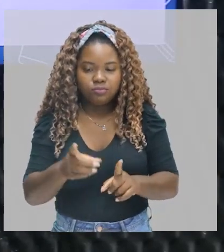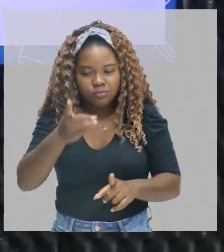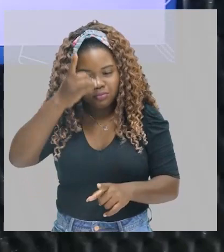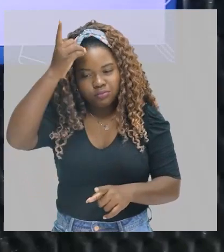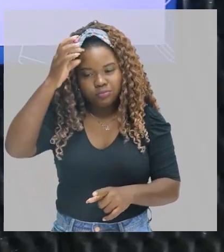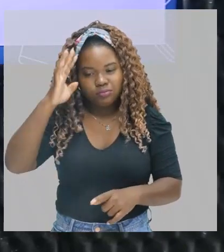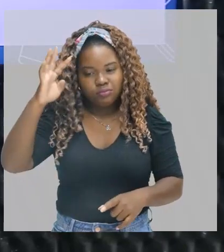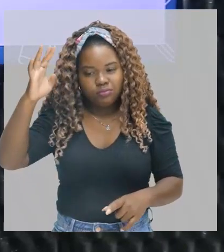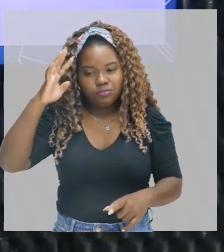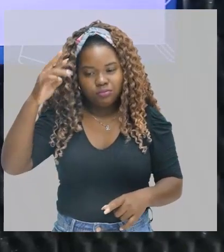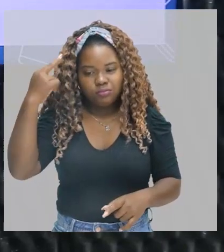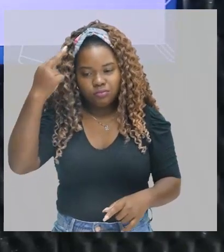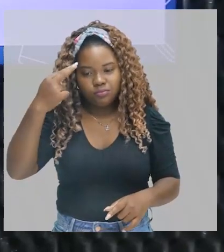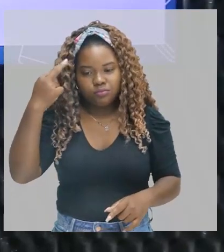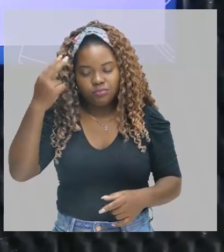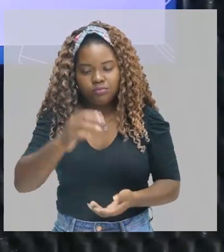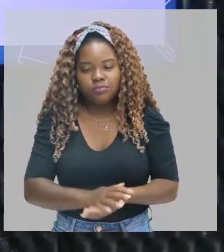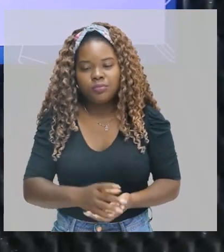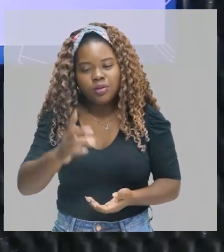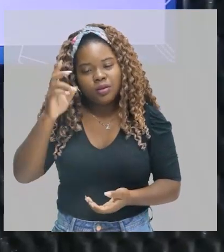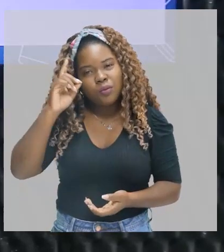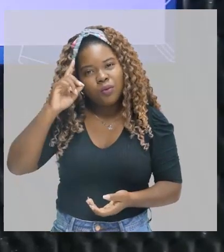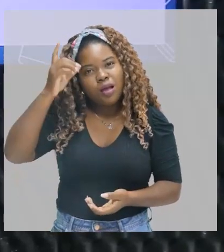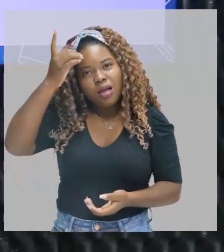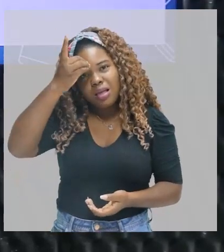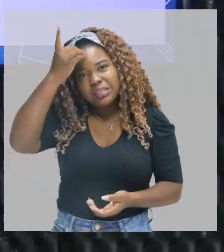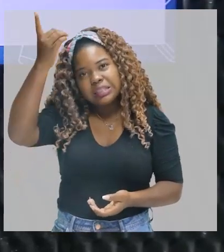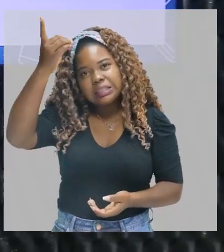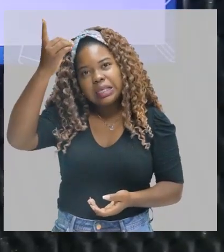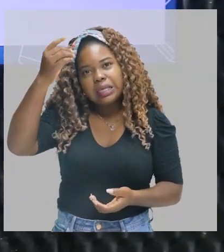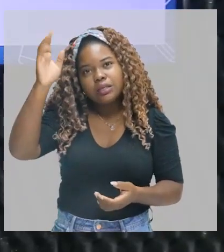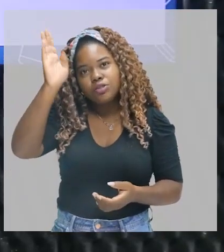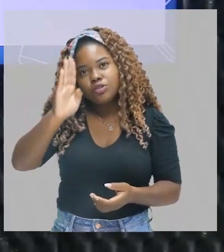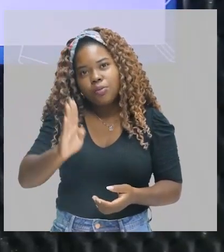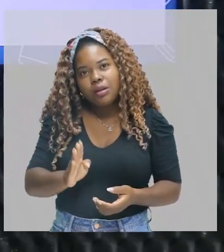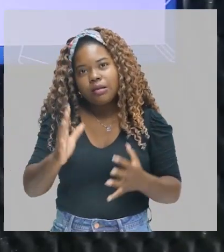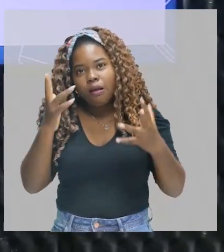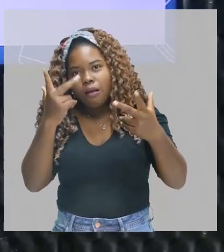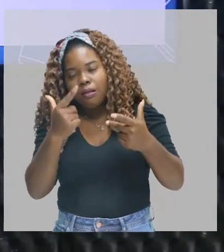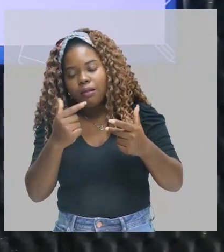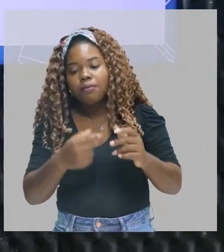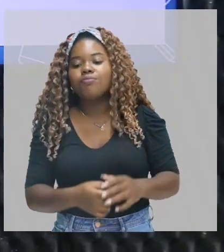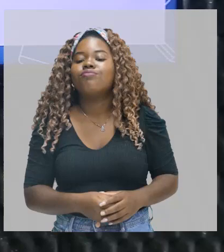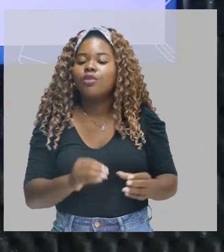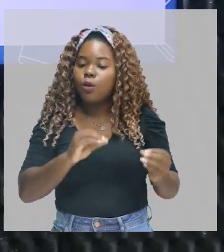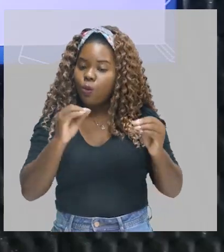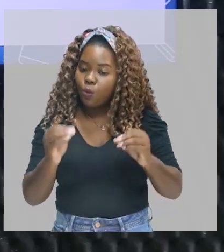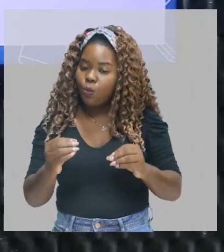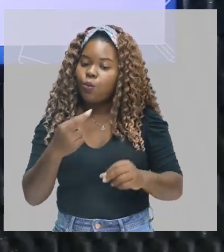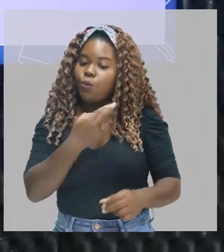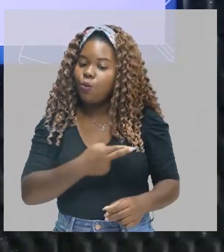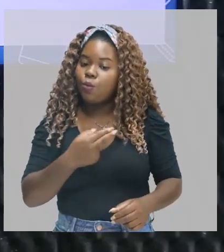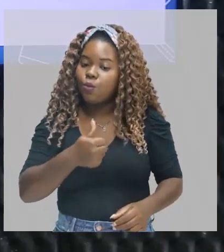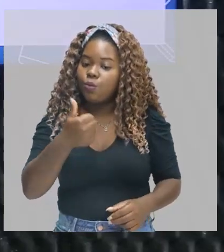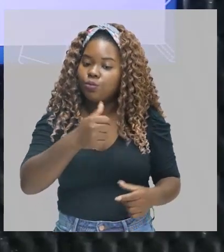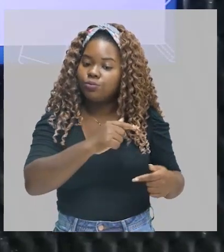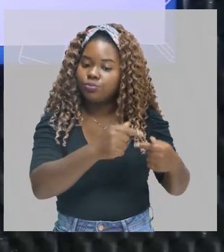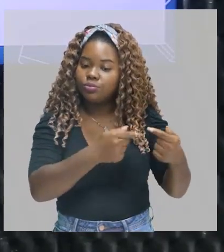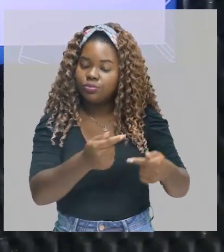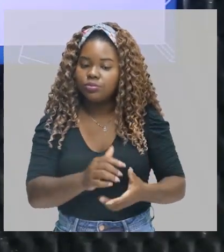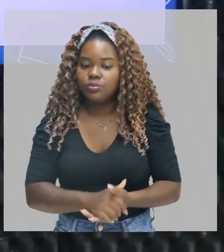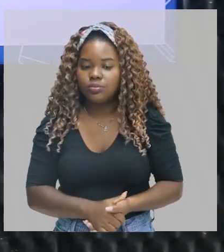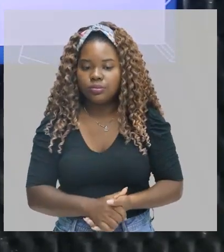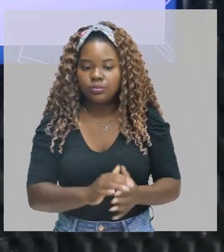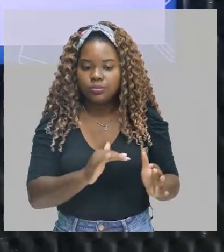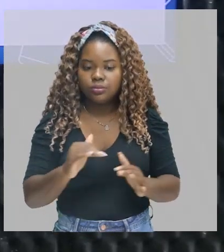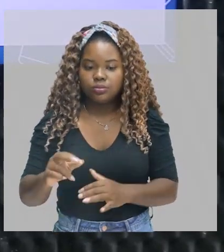Idealização. Então, essa ideia de Brasil lindo, apresenta-se aqui. Não que o Brasil não